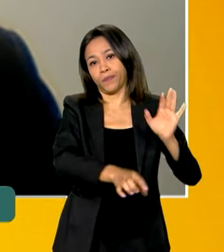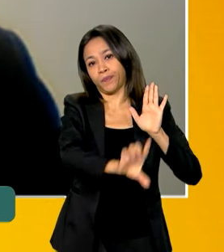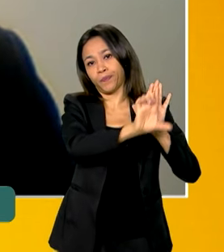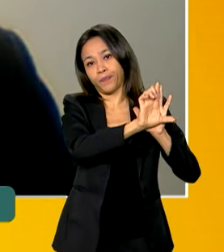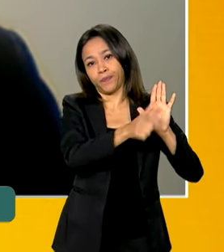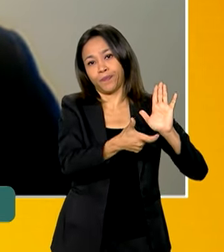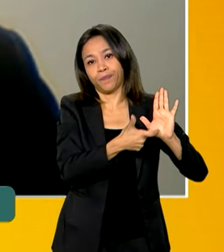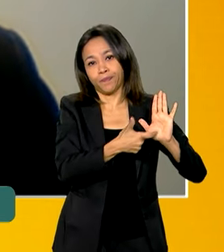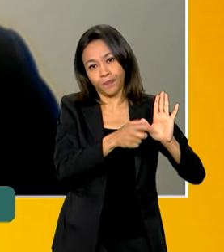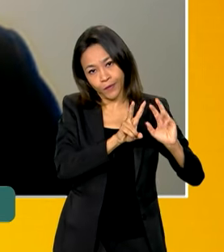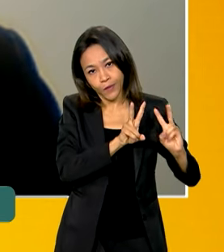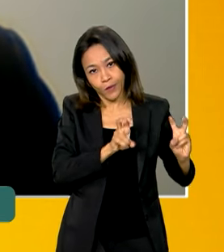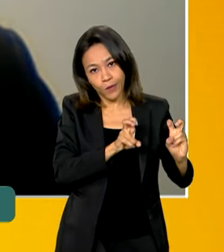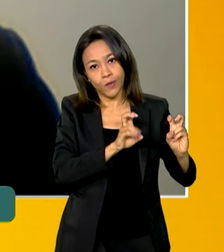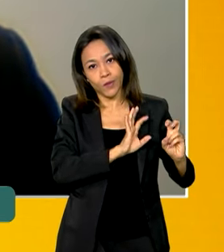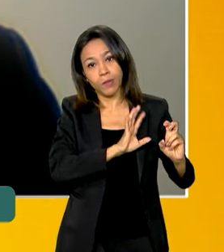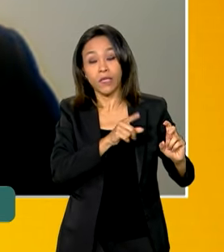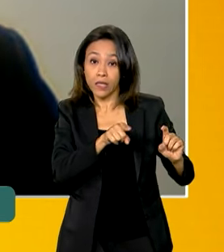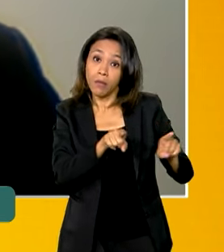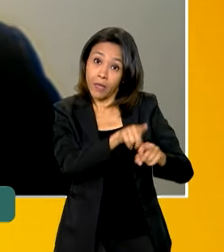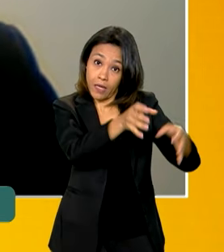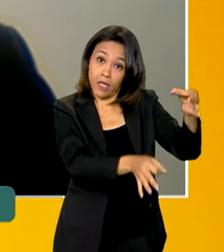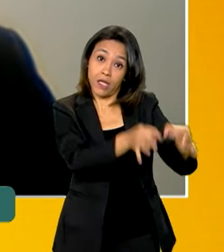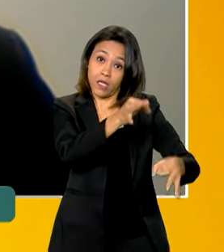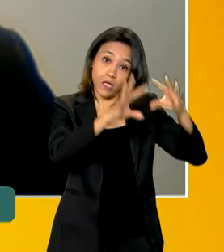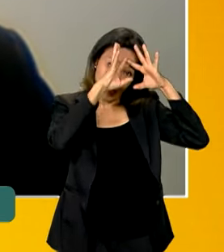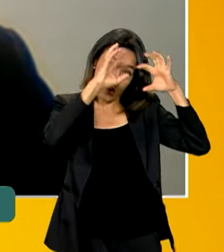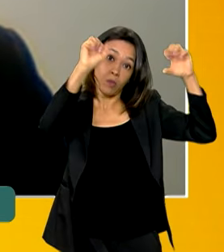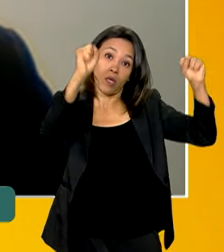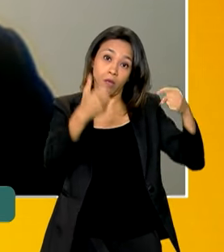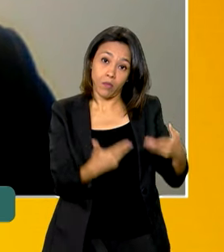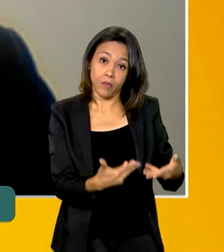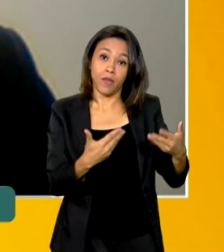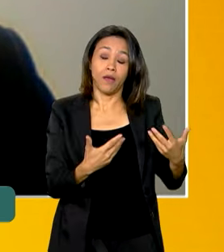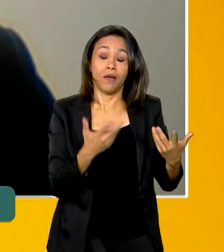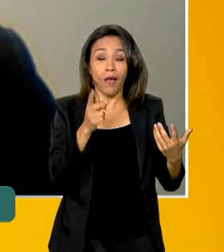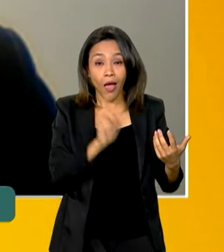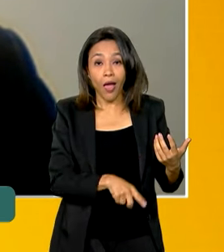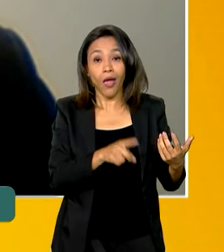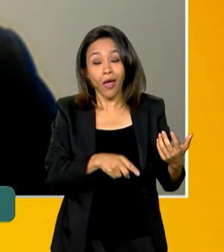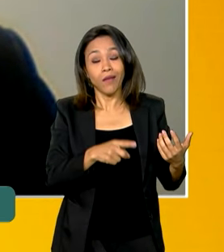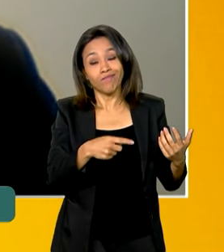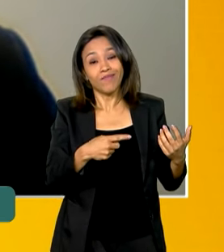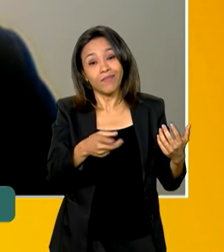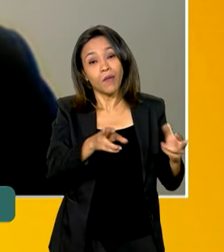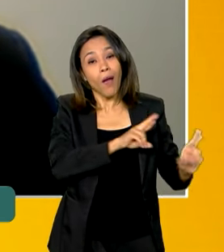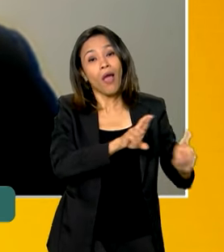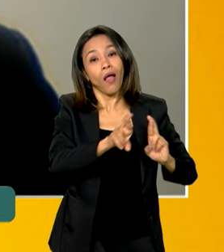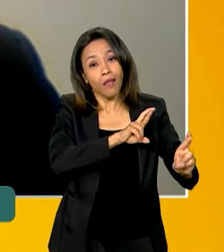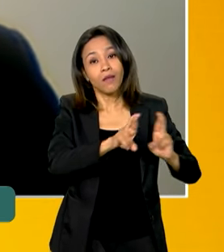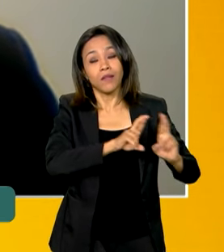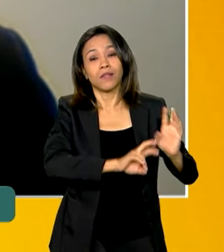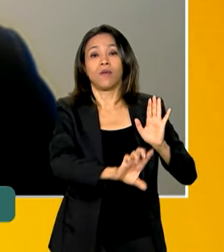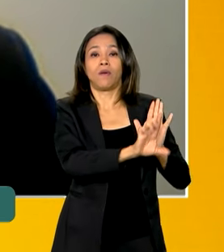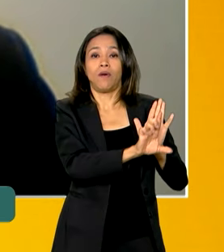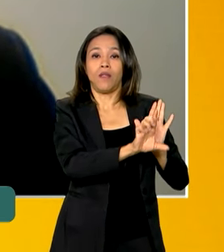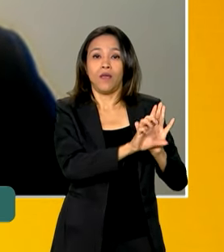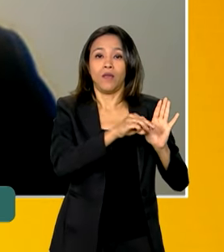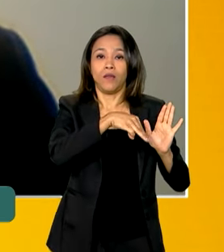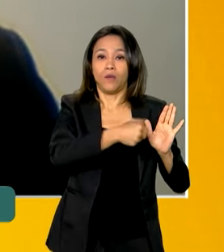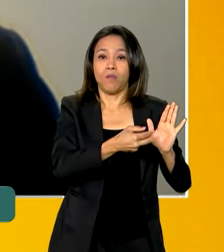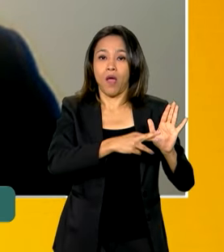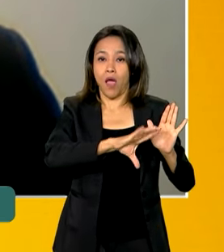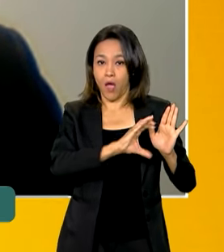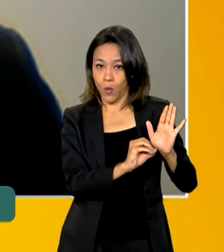finalizado no âmbito do Supremo Tribunal Federal. Há uma relação direta com o marco temporal, aumento desses conflitos e a violência contra as